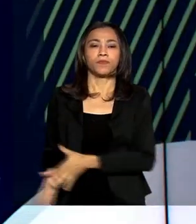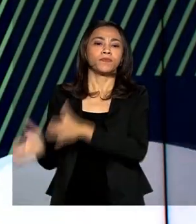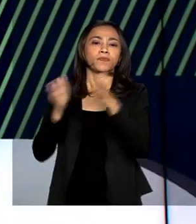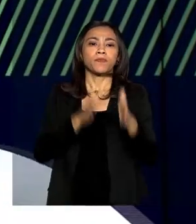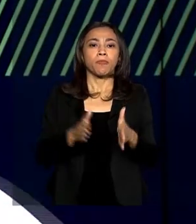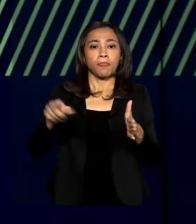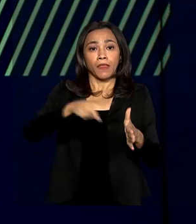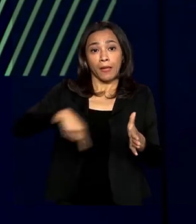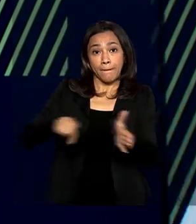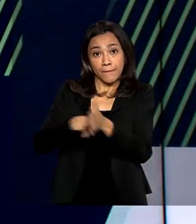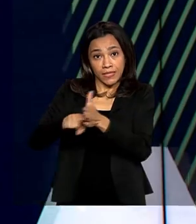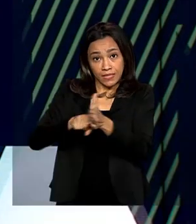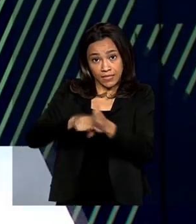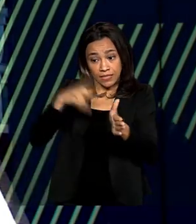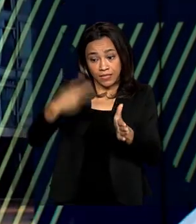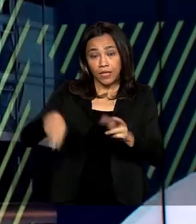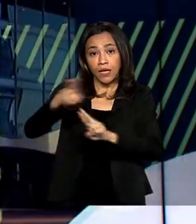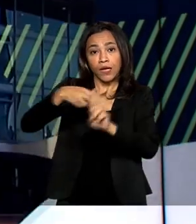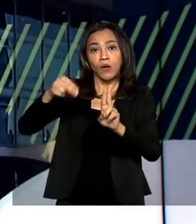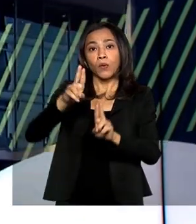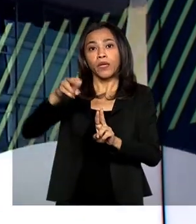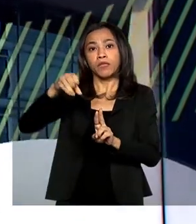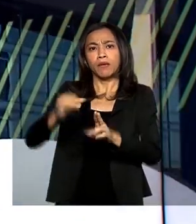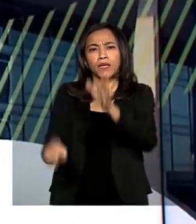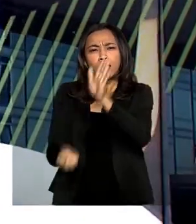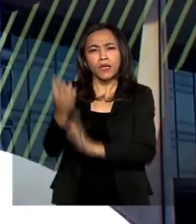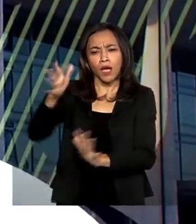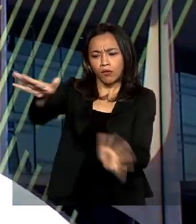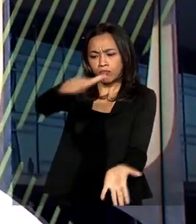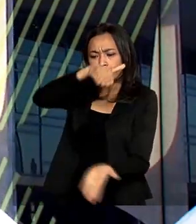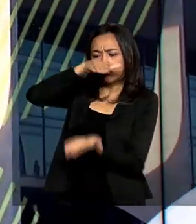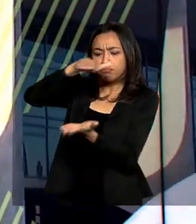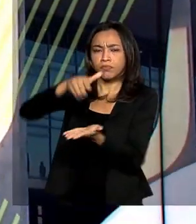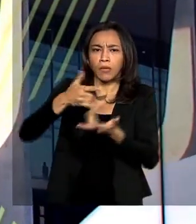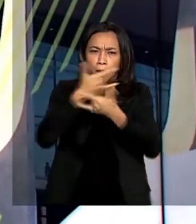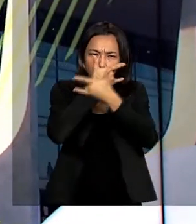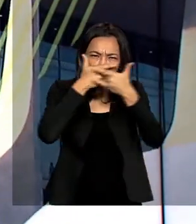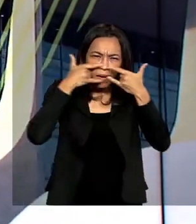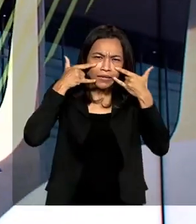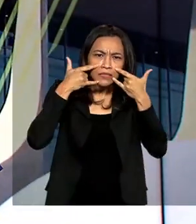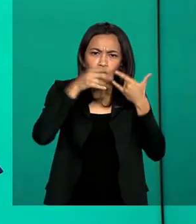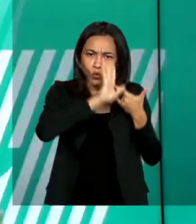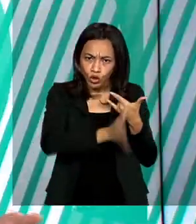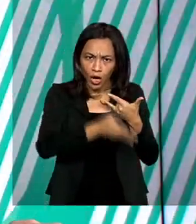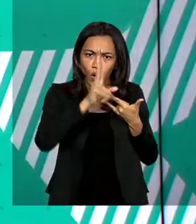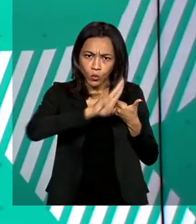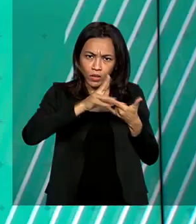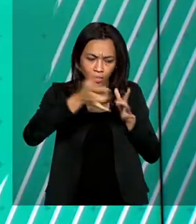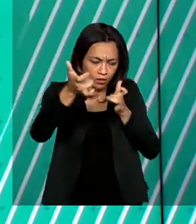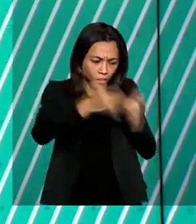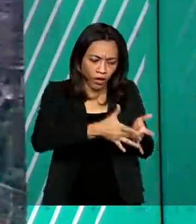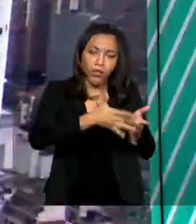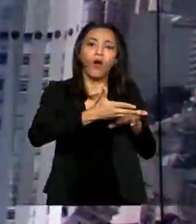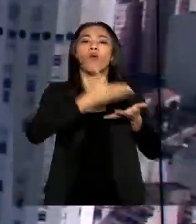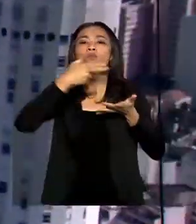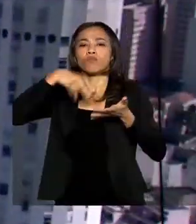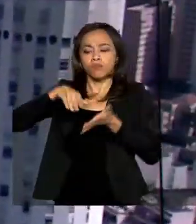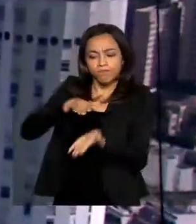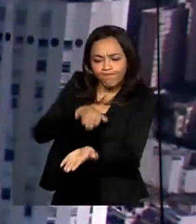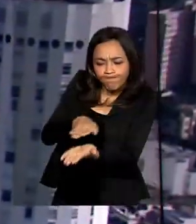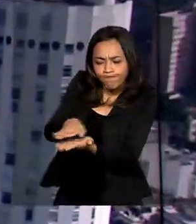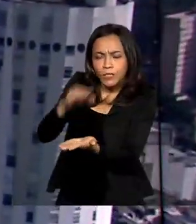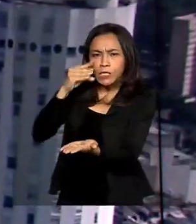da Universidade de Brasília criaram um equipamento para esterilizar máscaras usadas por profissionais da saúde. A